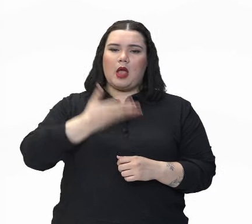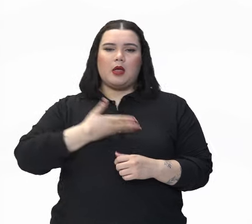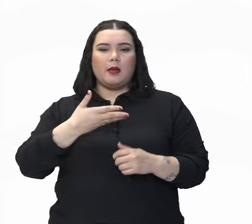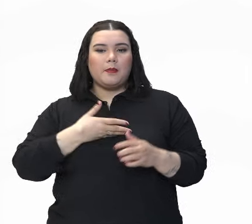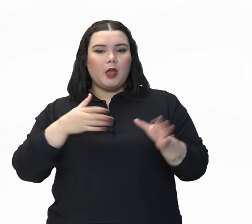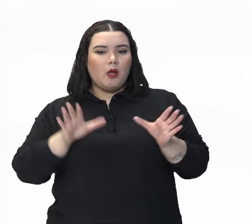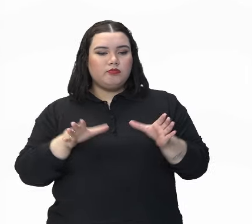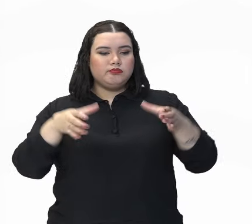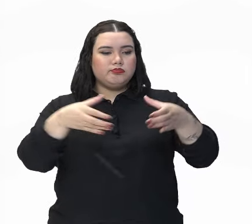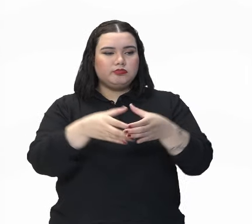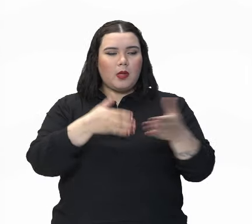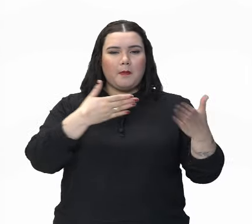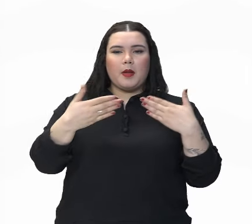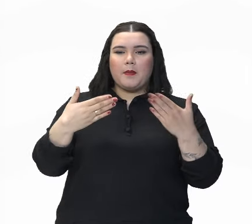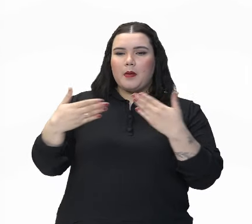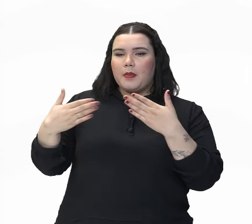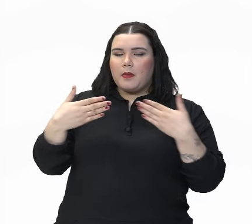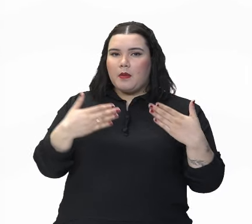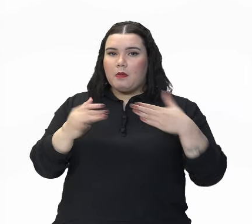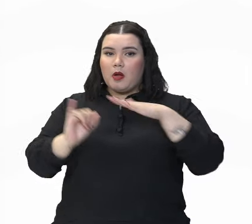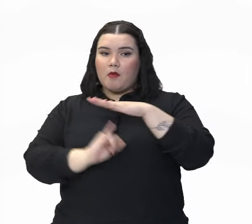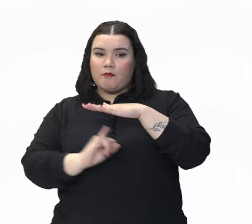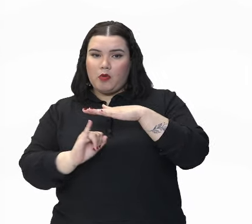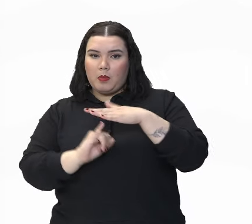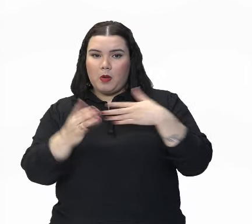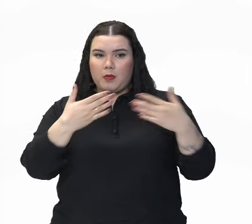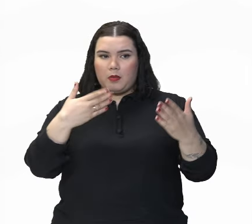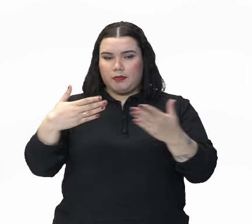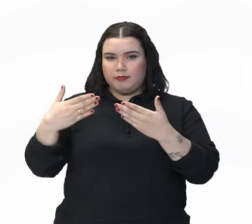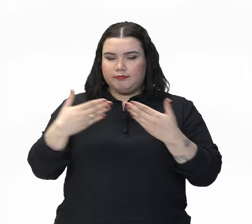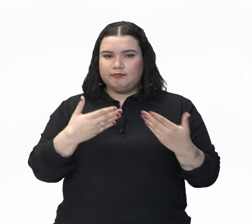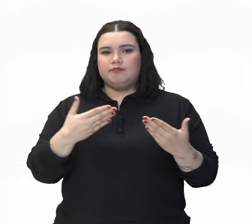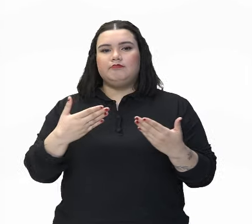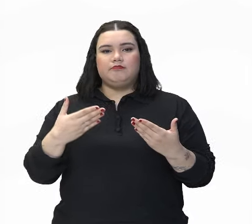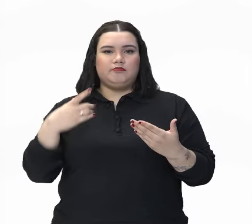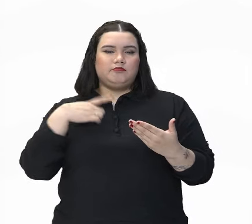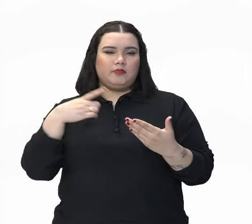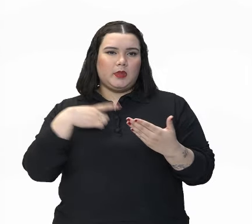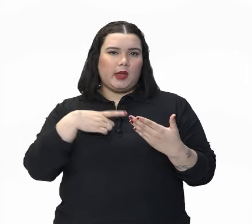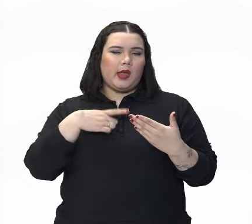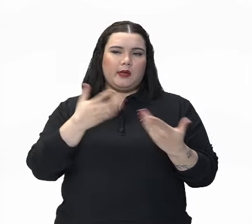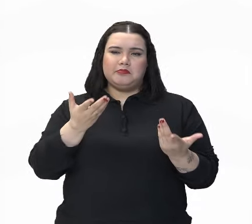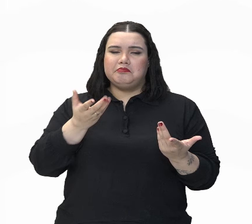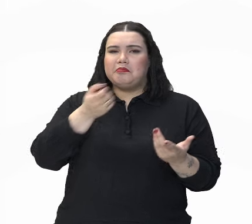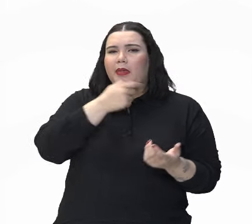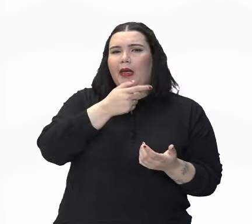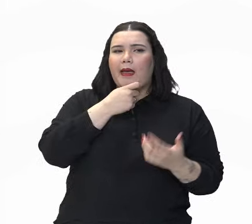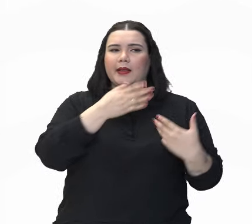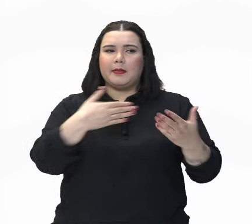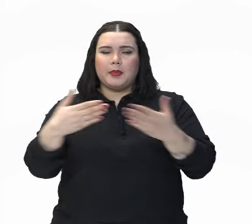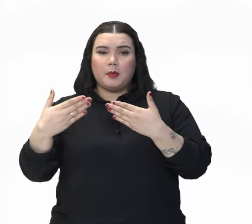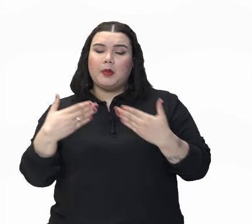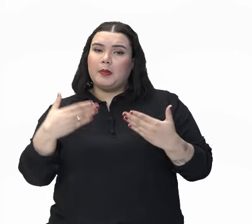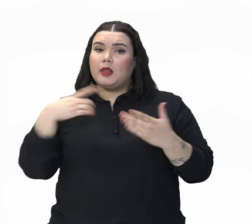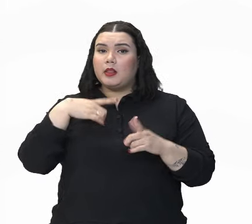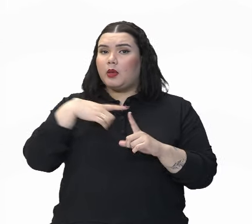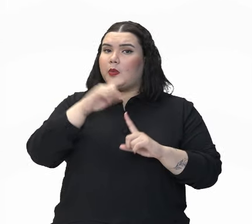modo informal, a gente fala jogando conversa fora, tem uma intenção.